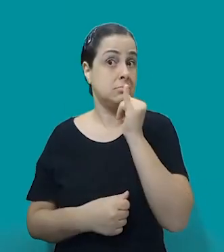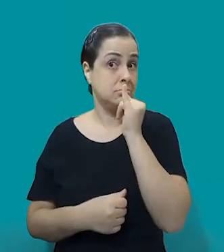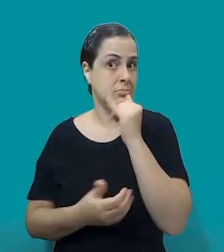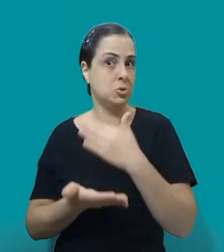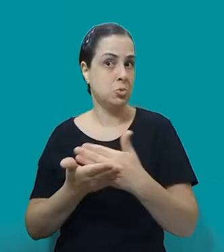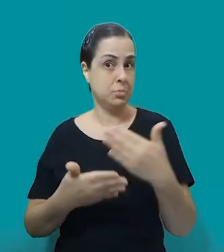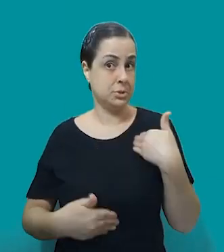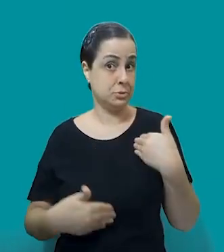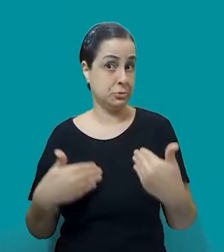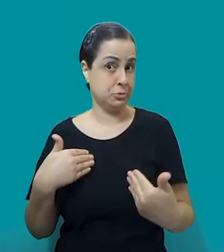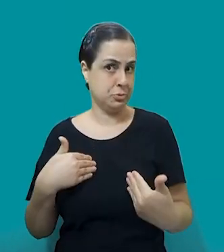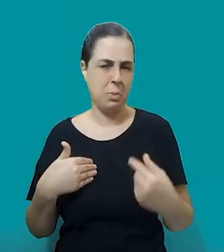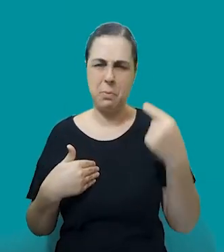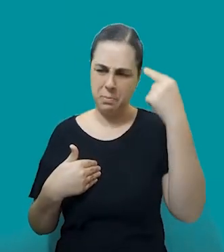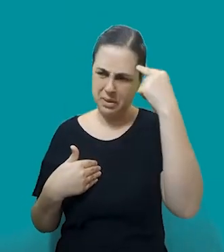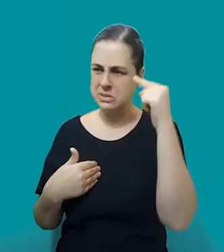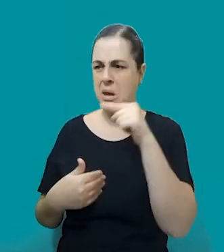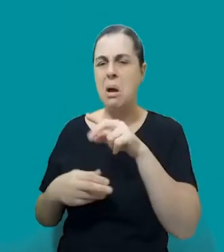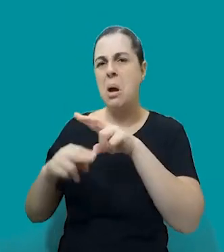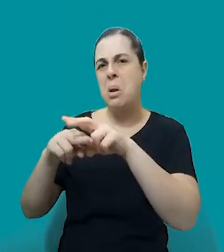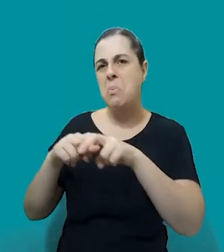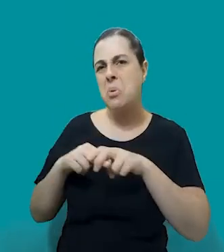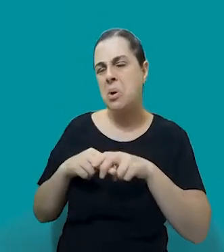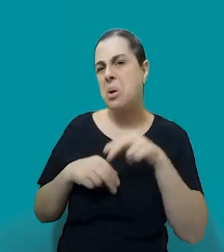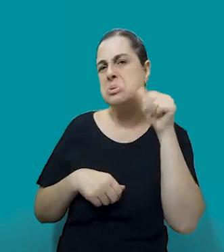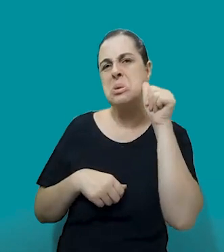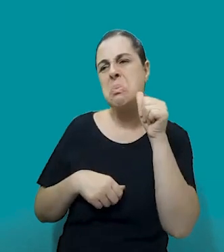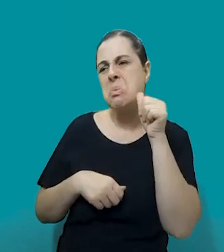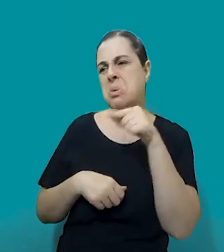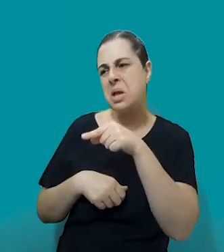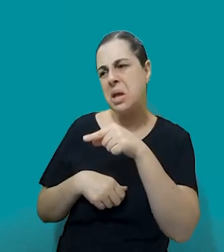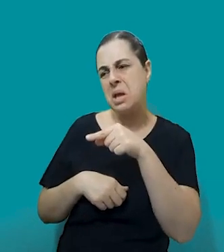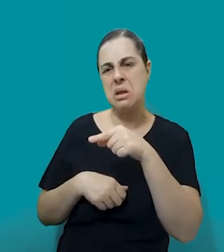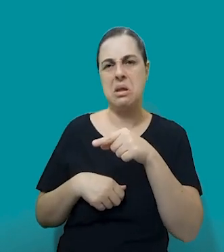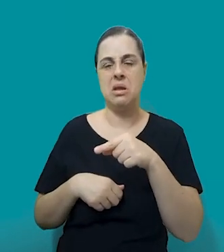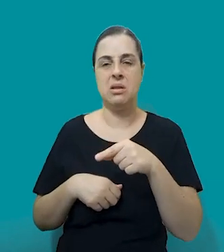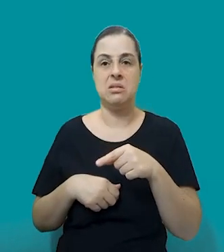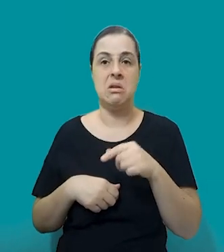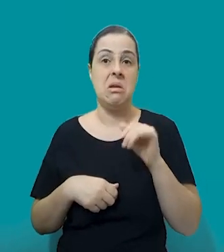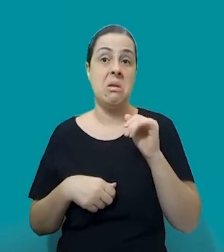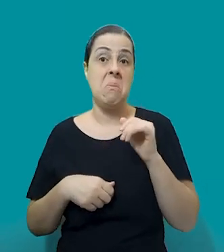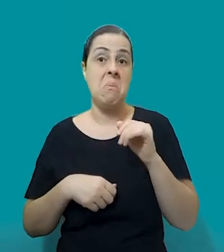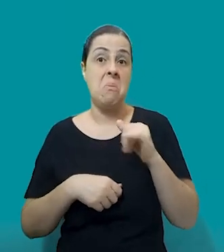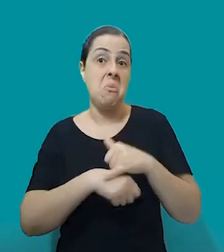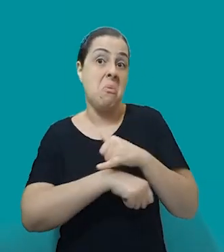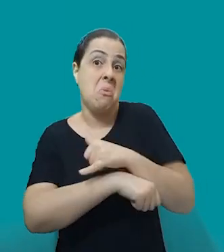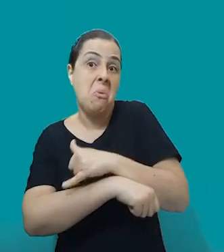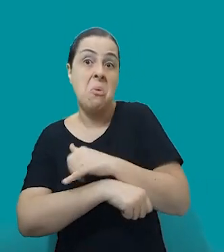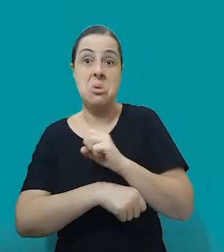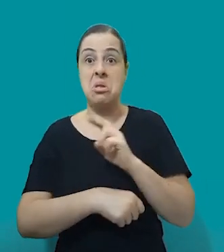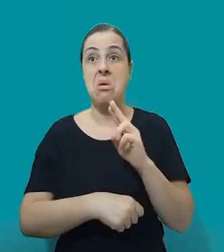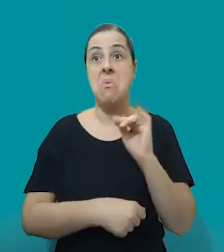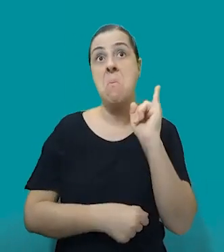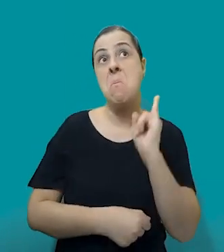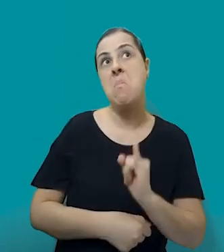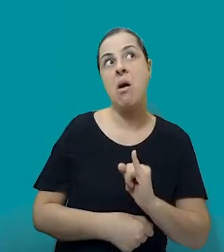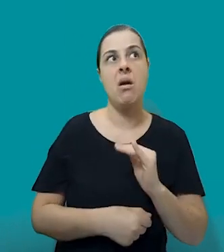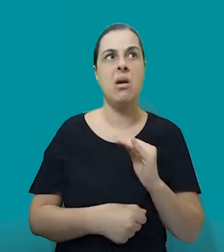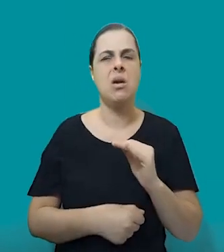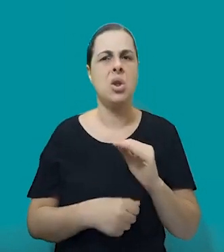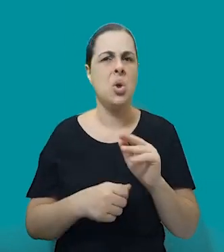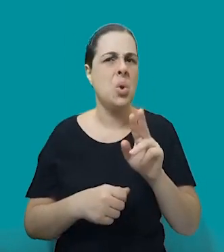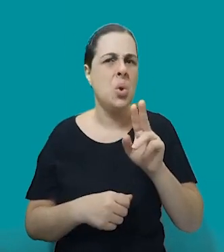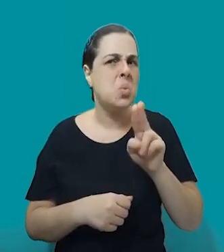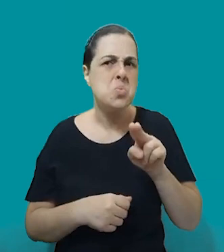ou é muito velha, ou é muito magra, ou... Nunca tá certo, né? Na hora em que a gente se coloca e que a gente fala, nunca a gente tá